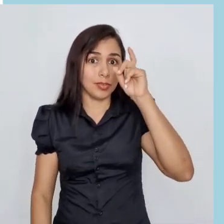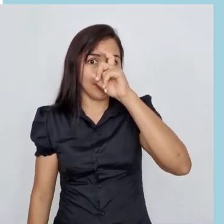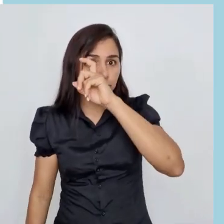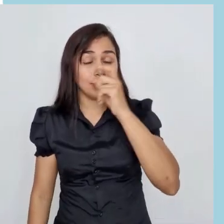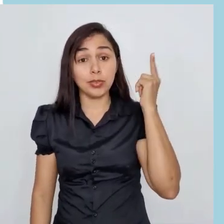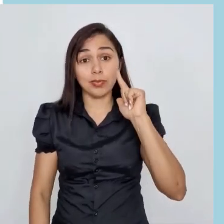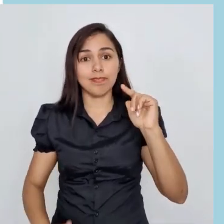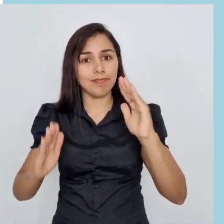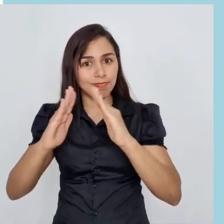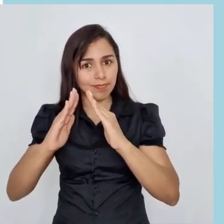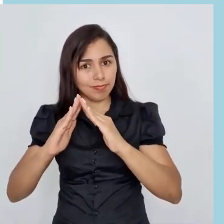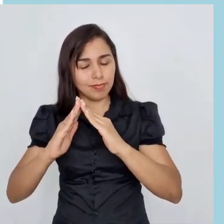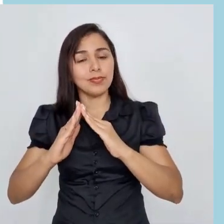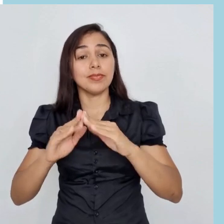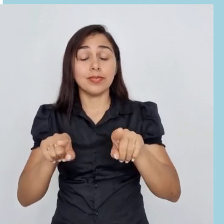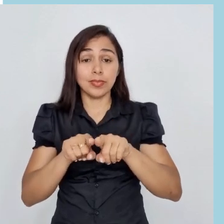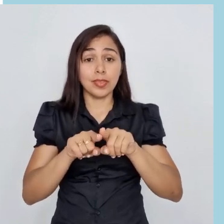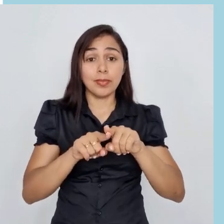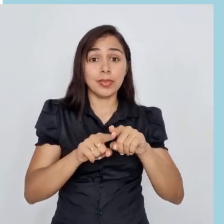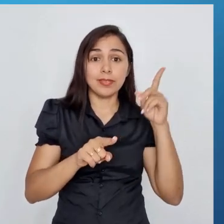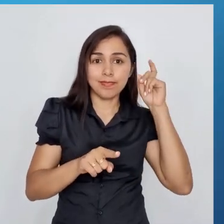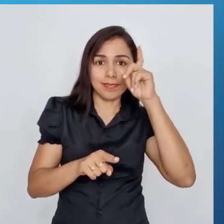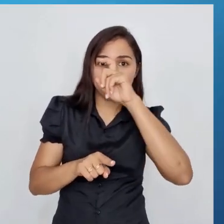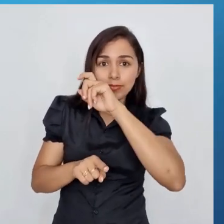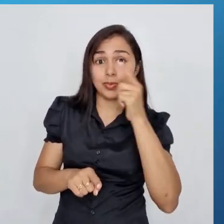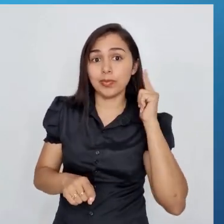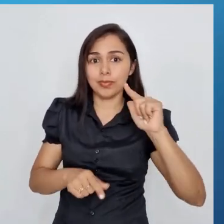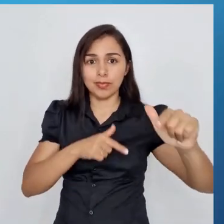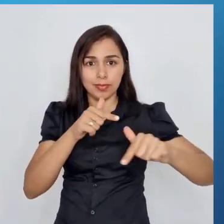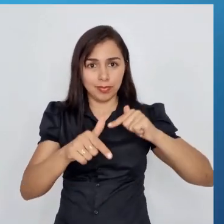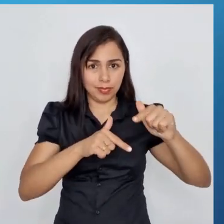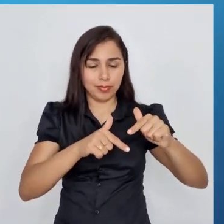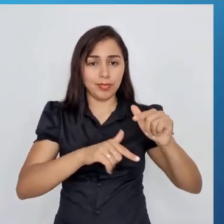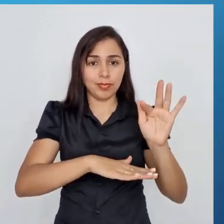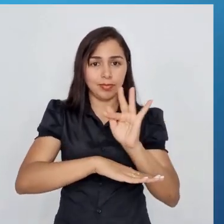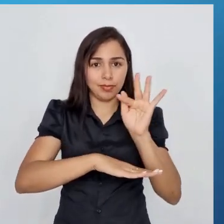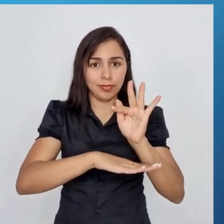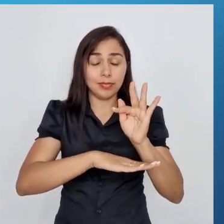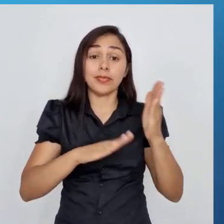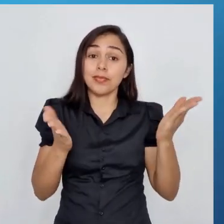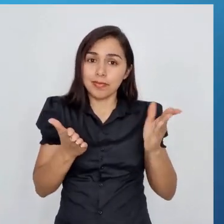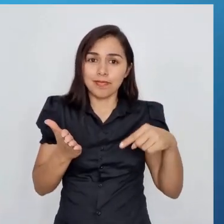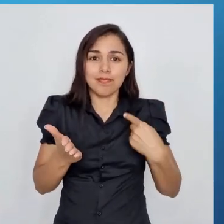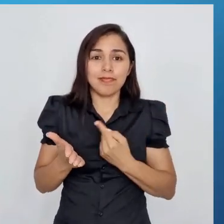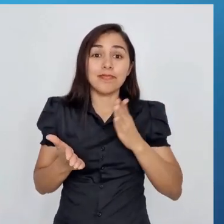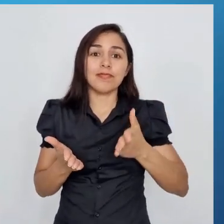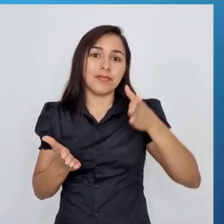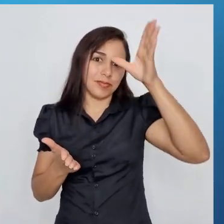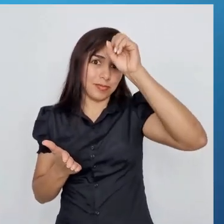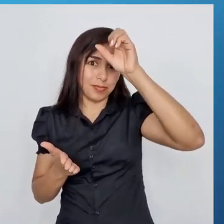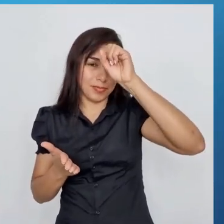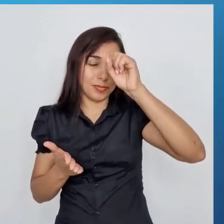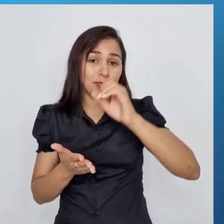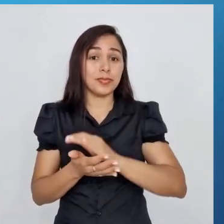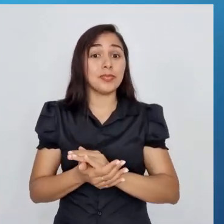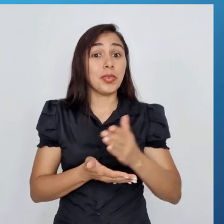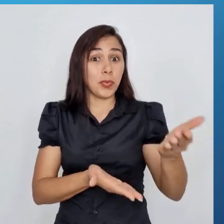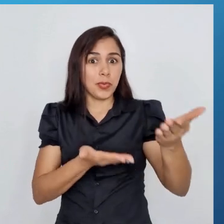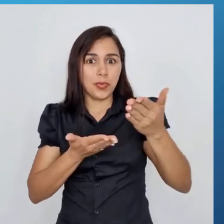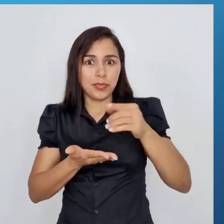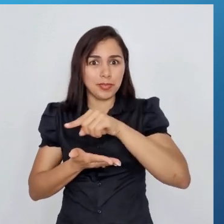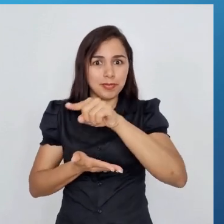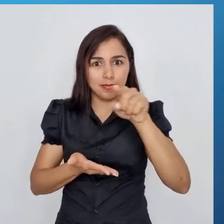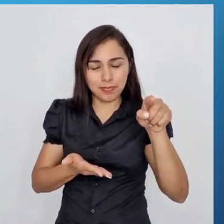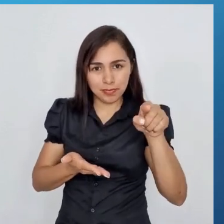dificuldade de conseguir trabalho formal. Agora que nós aprendemos bastante na nossa aula, eu vou te convidar a